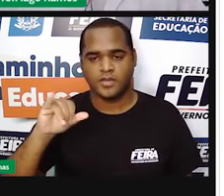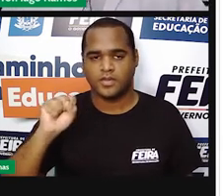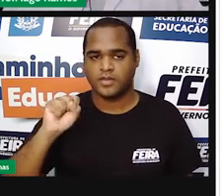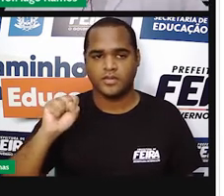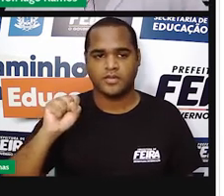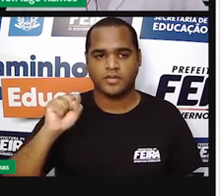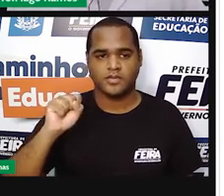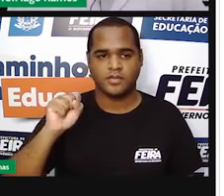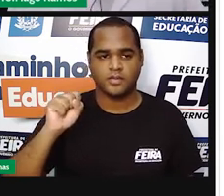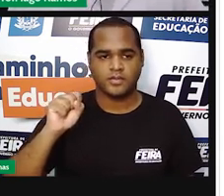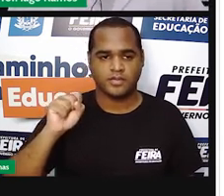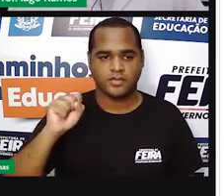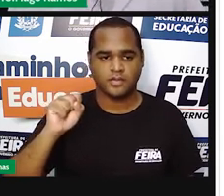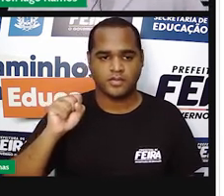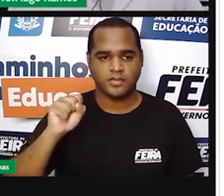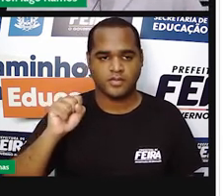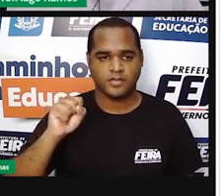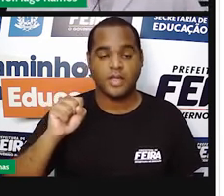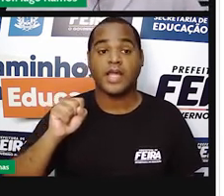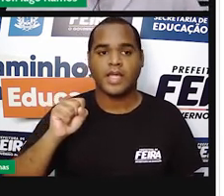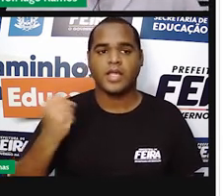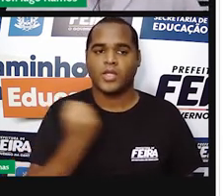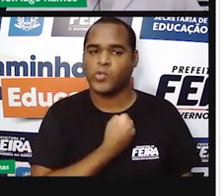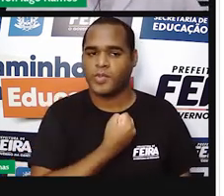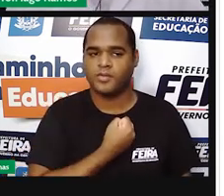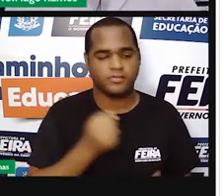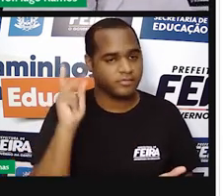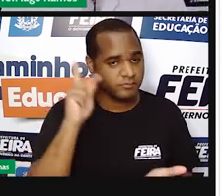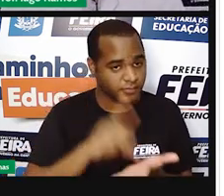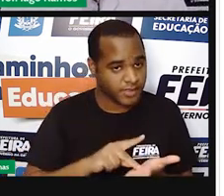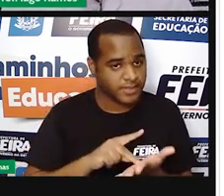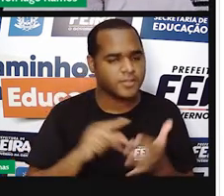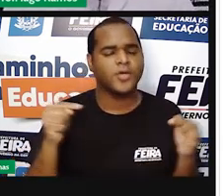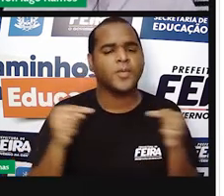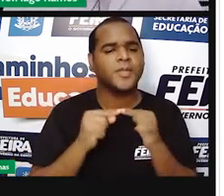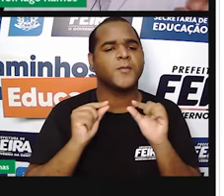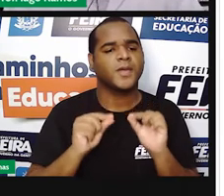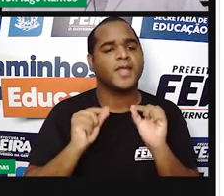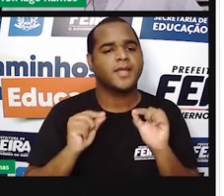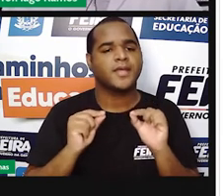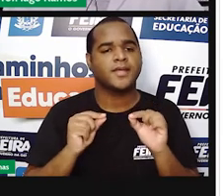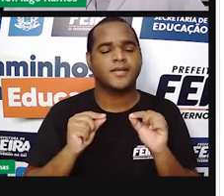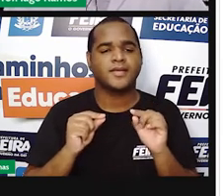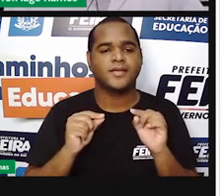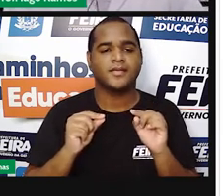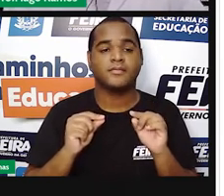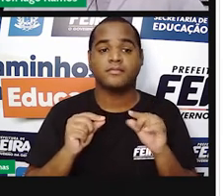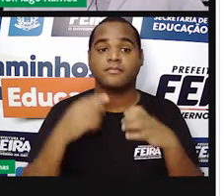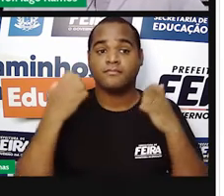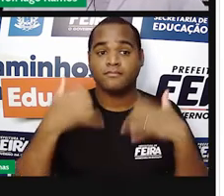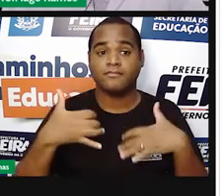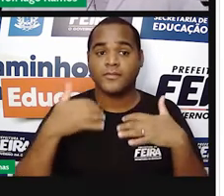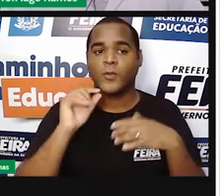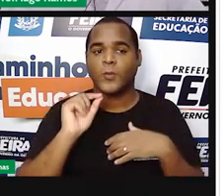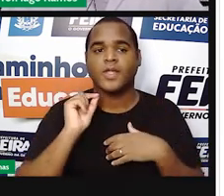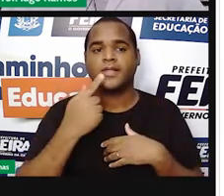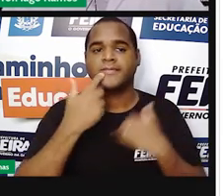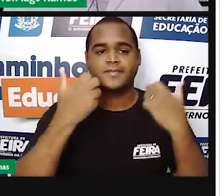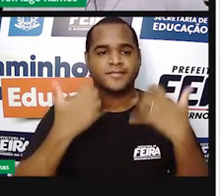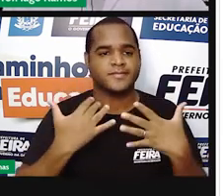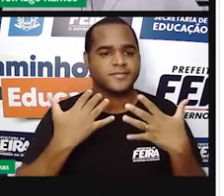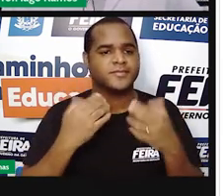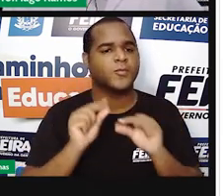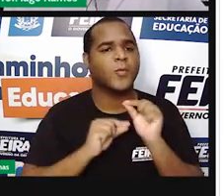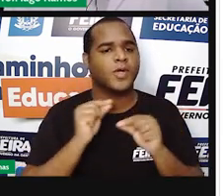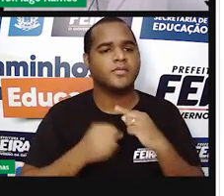são números reais. reais. Professor, o que o senhor está querendo dizer com isso? O senhor está querendo me dizer então que